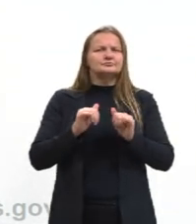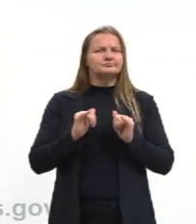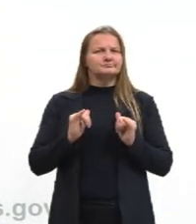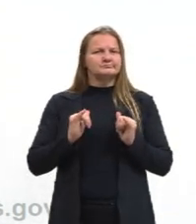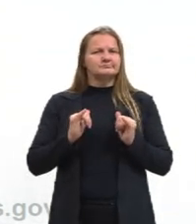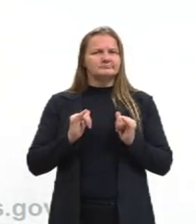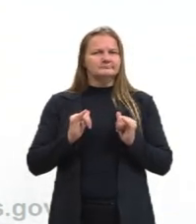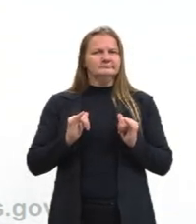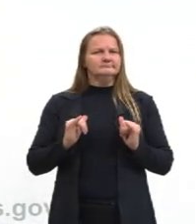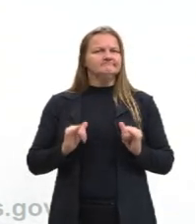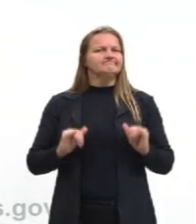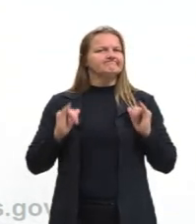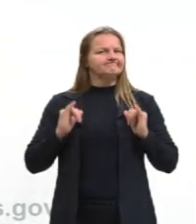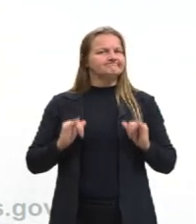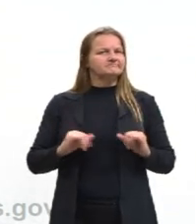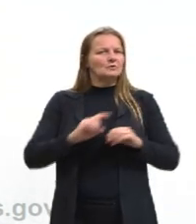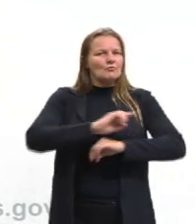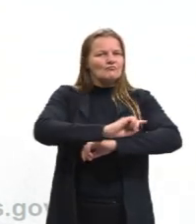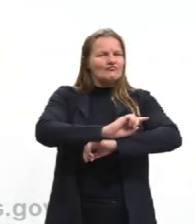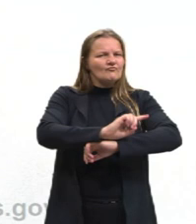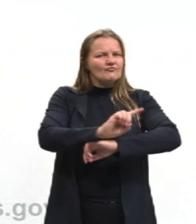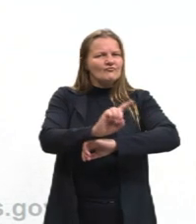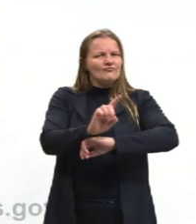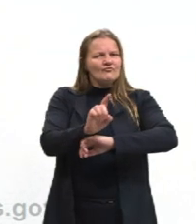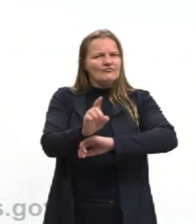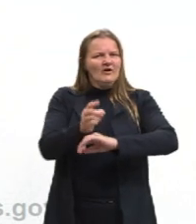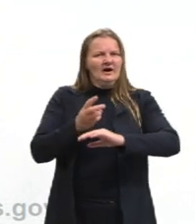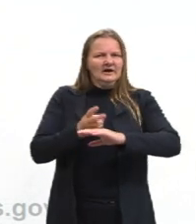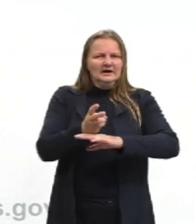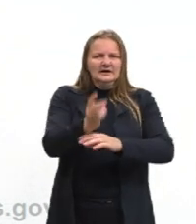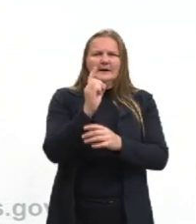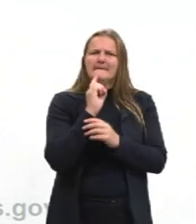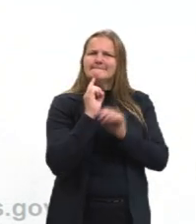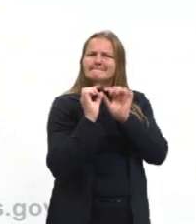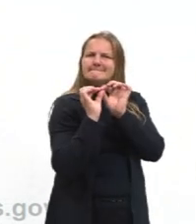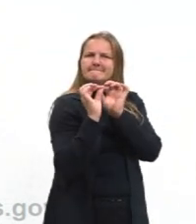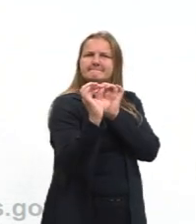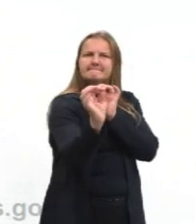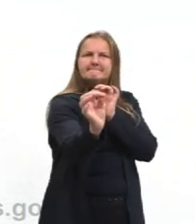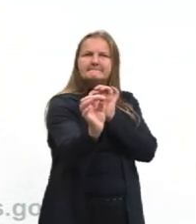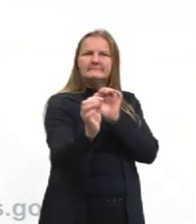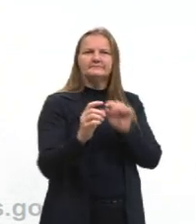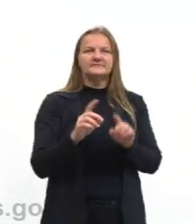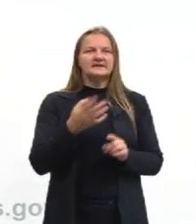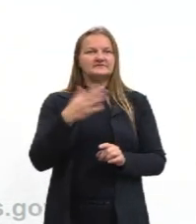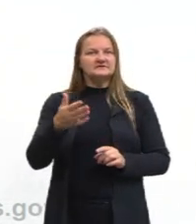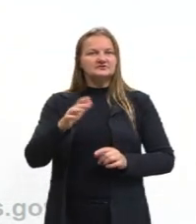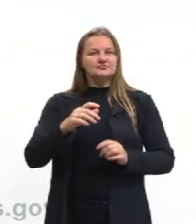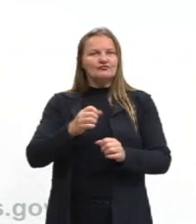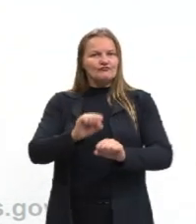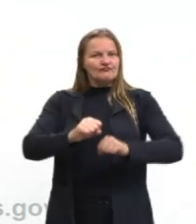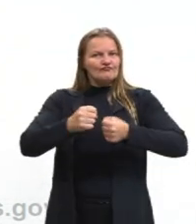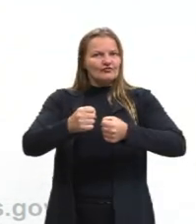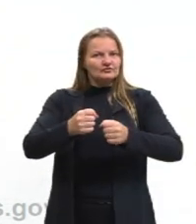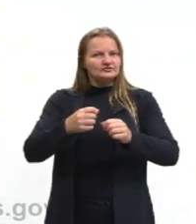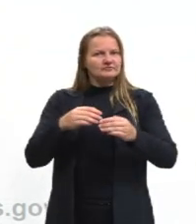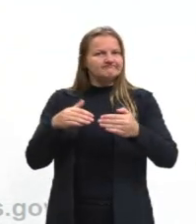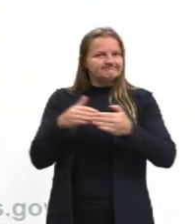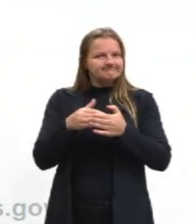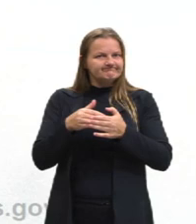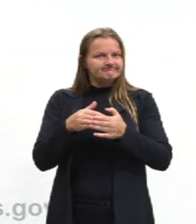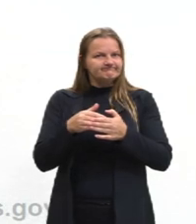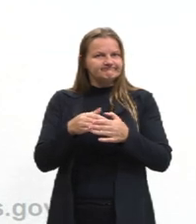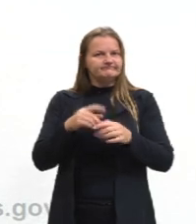ou de velocidade uniforme em uma linha reta, a menos que uma força resultante não nula seja